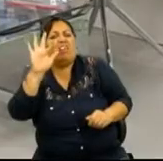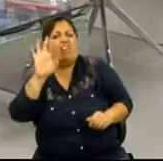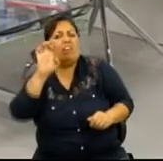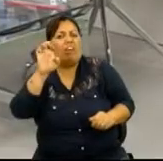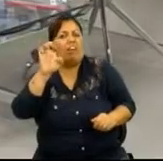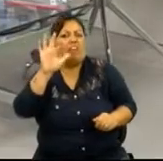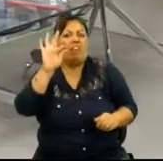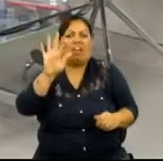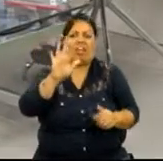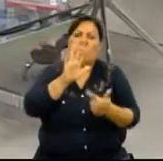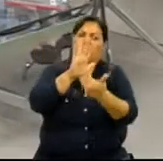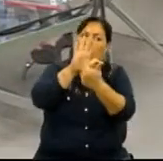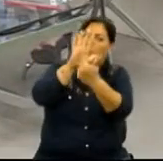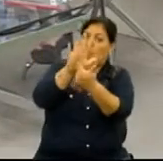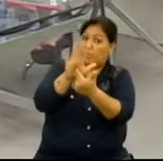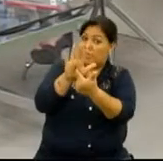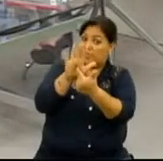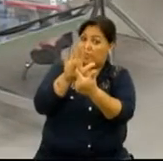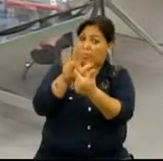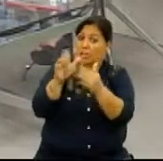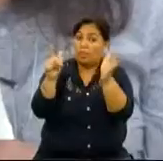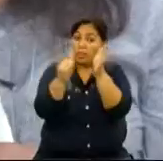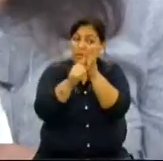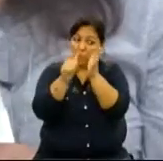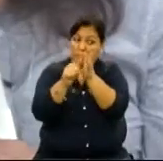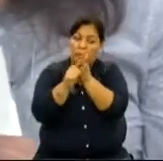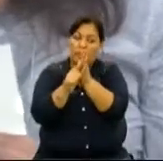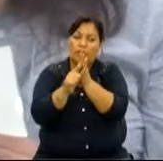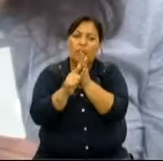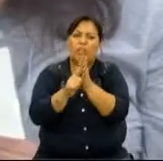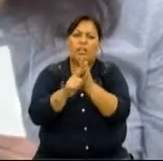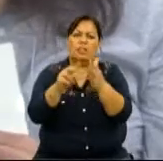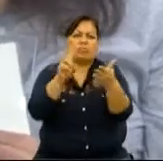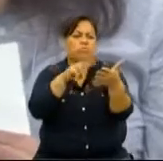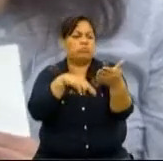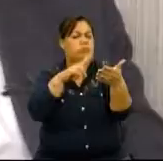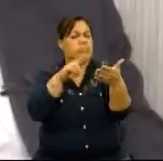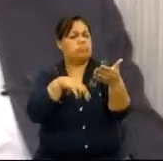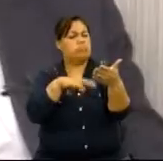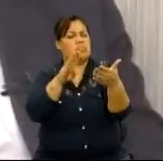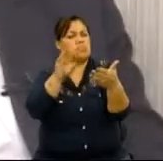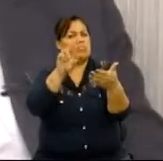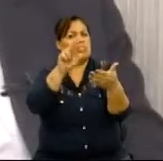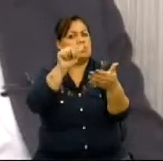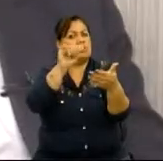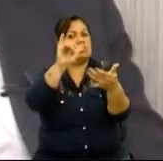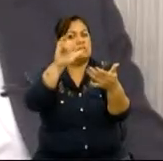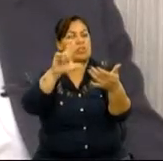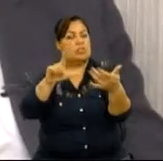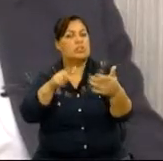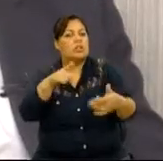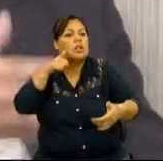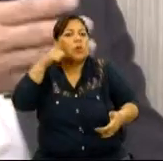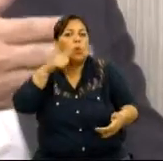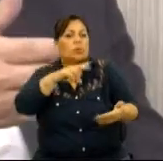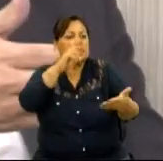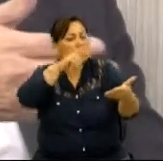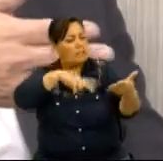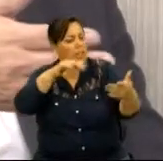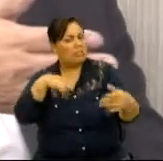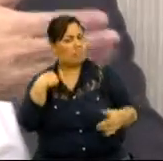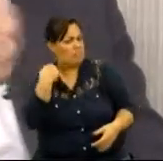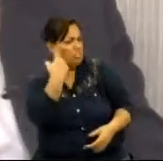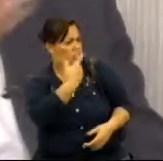uma demonstração do alfabeto braile. Ah, olha só que interessante. Então, isso é o braile. Você